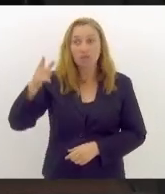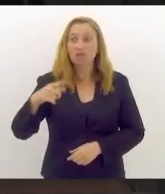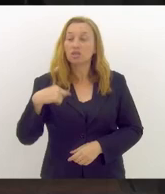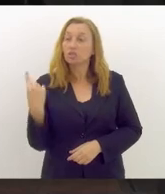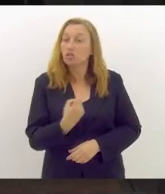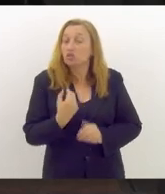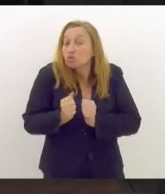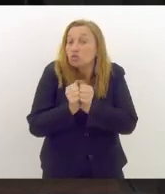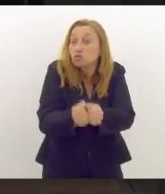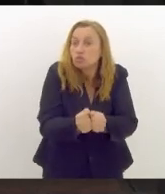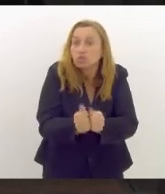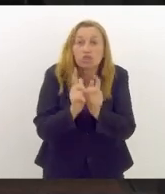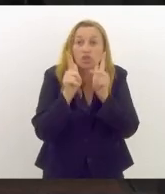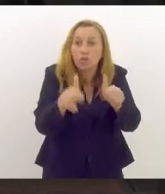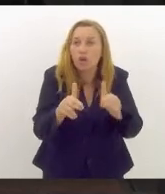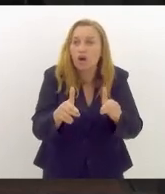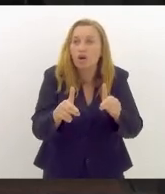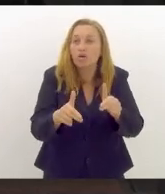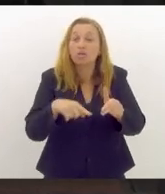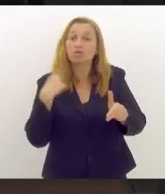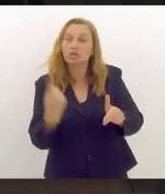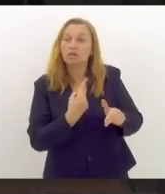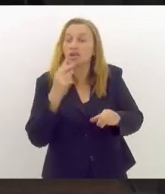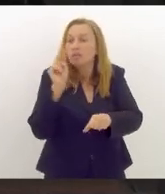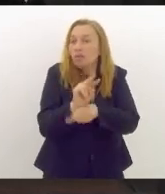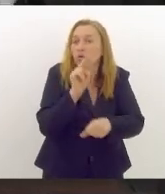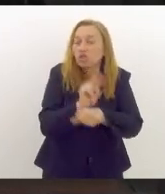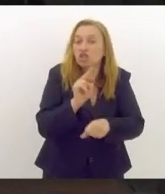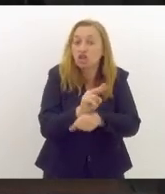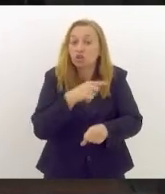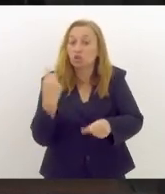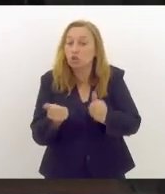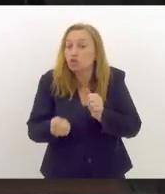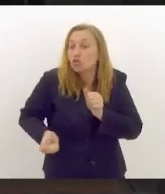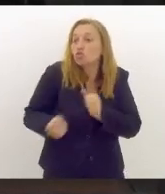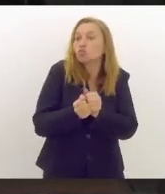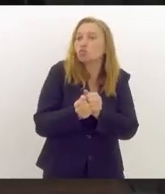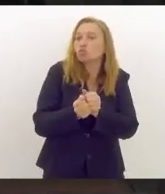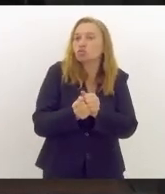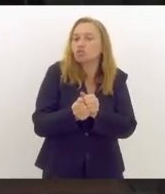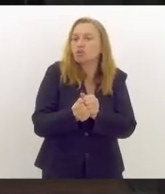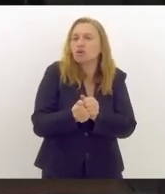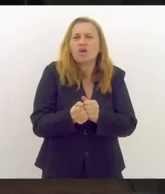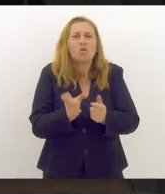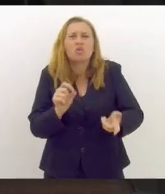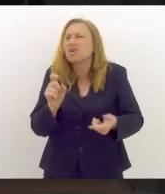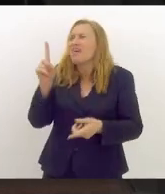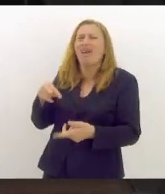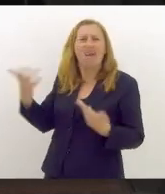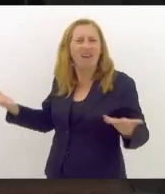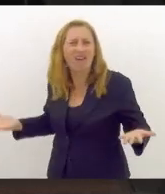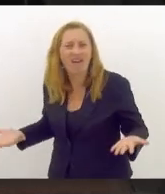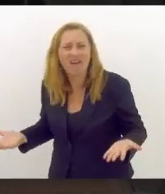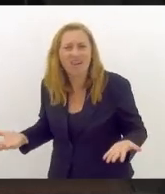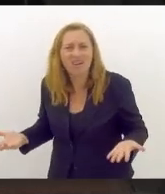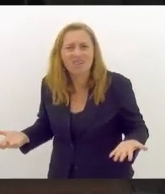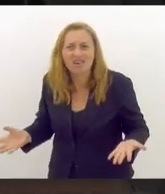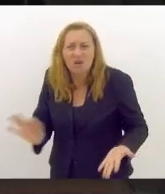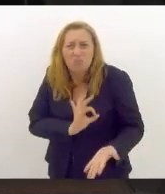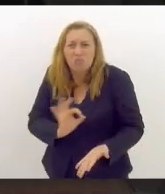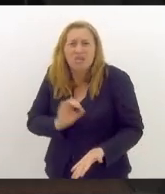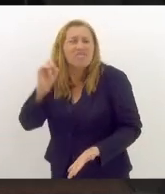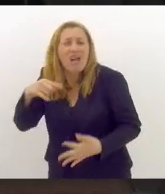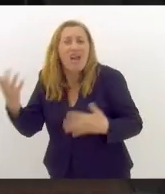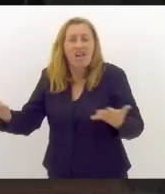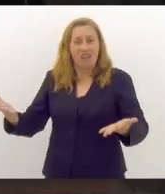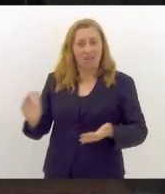mesmo barco, viemos aqui para proteger, estamos juntos, do mesmo lado. Mas o que é isso? Que polícia é